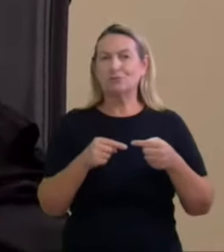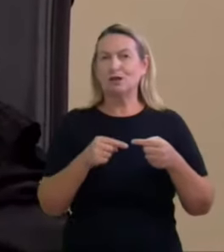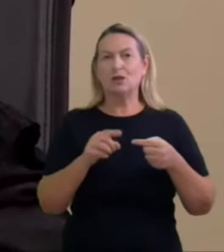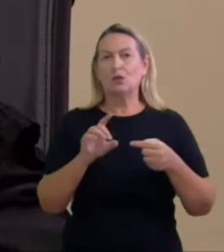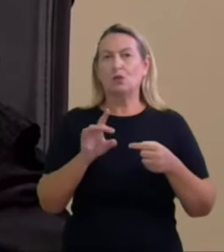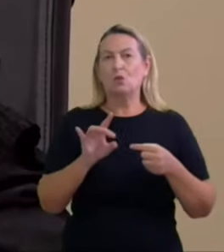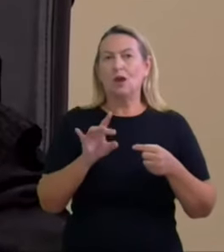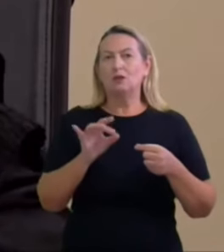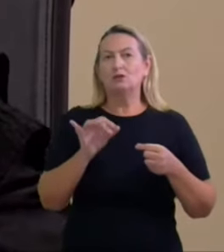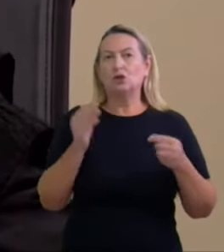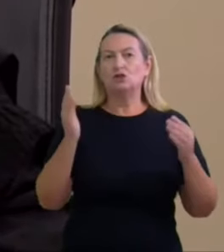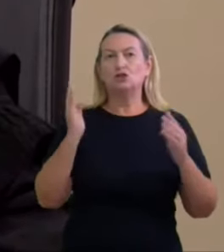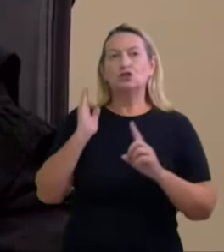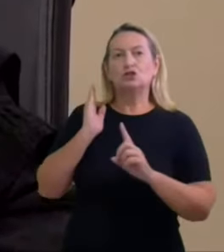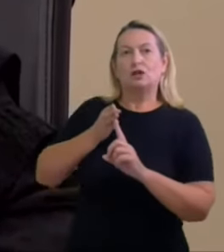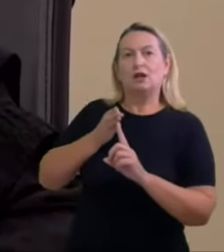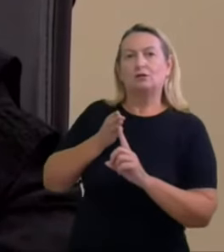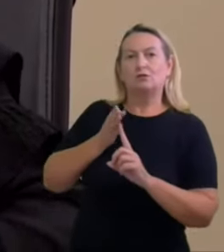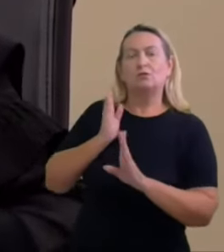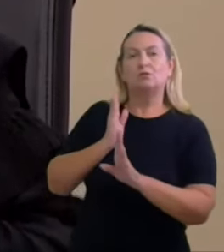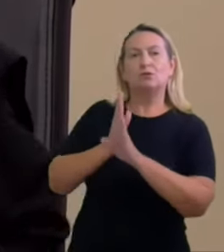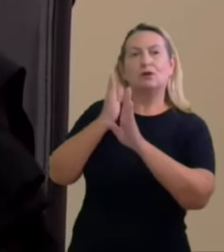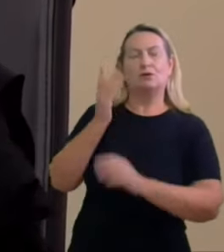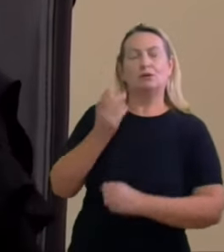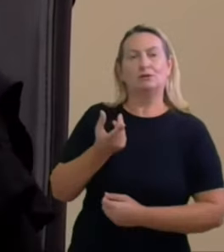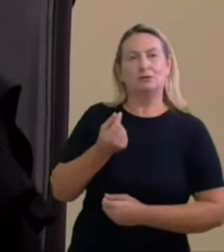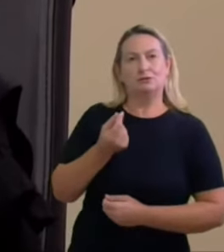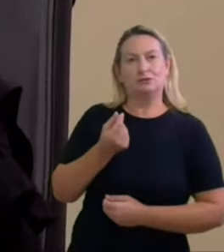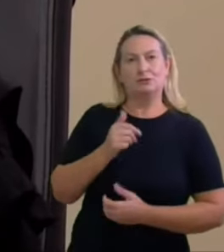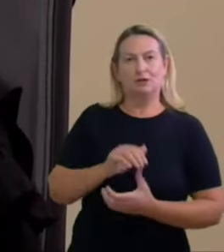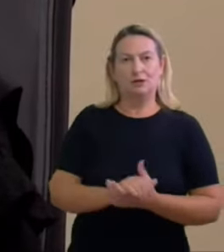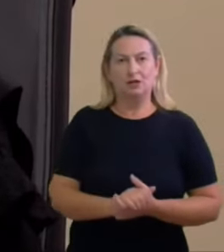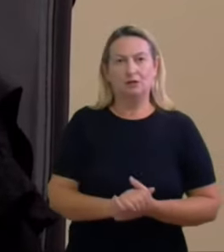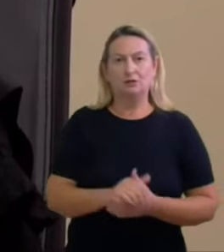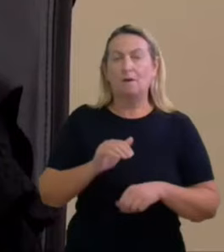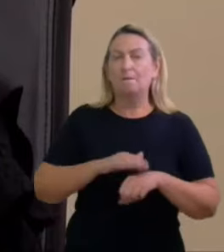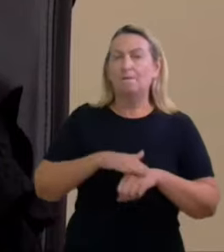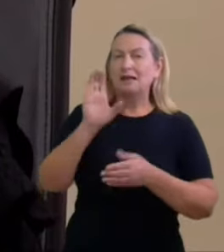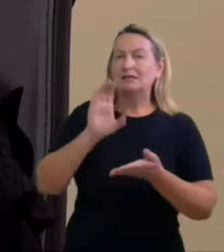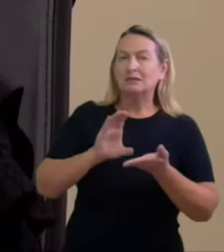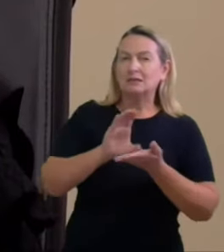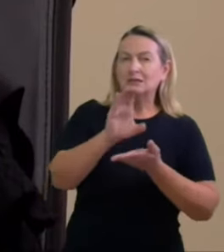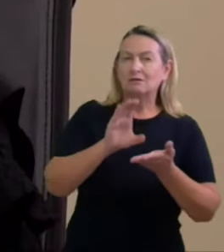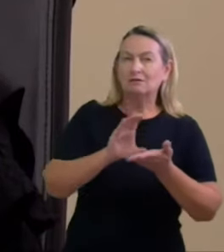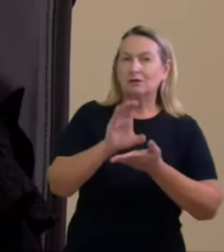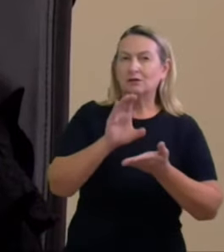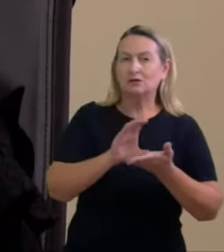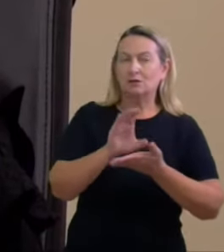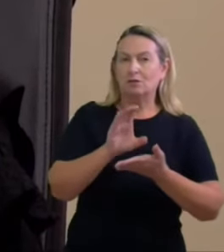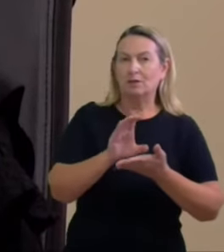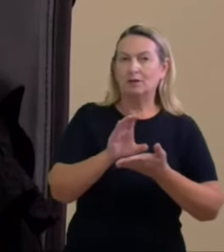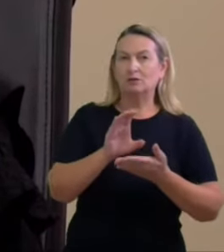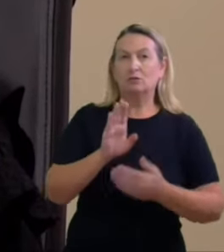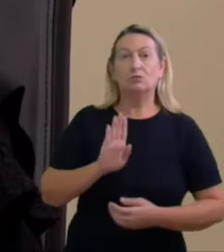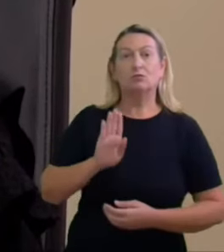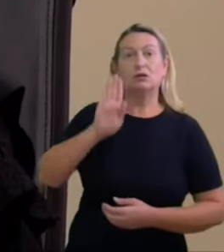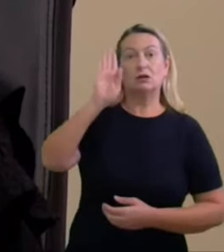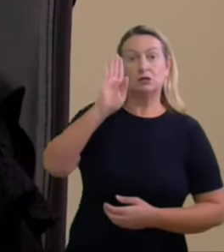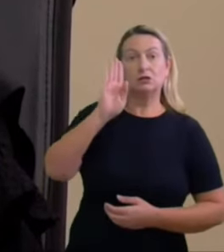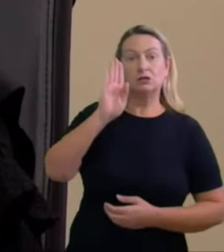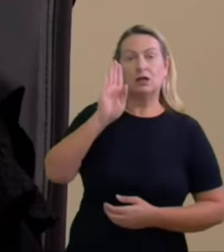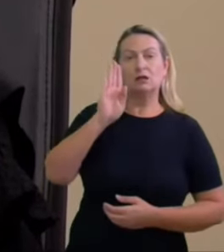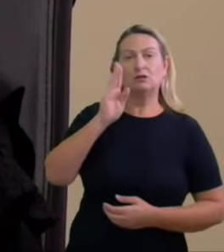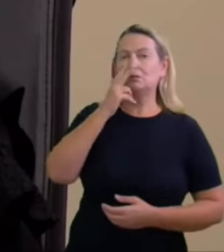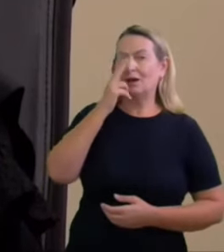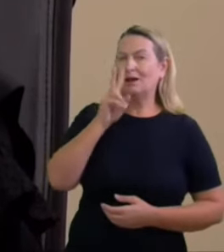correlação direta justamente angaria mais investimentos o candidato que já é mais apto a obter mais